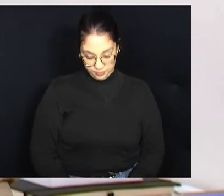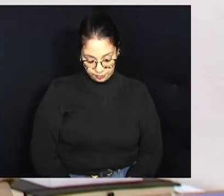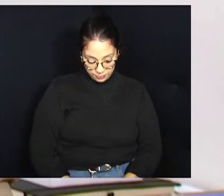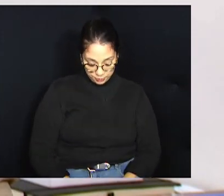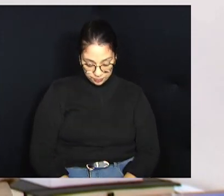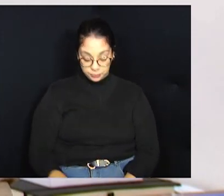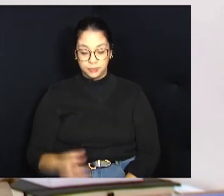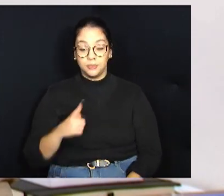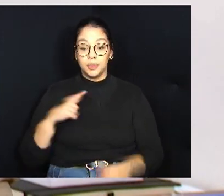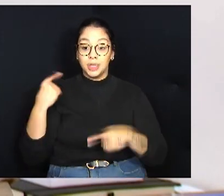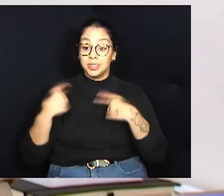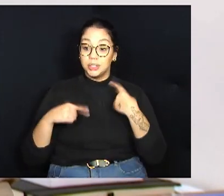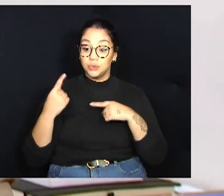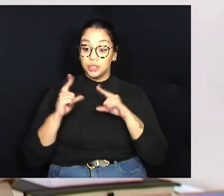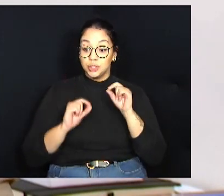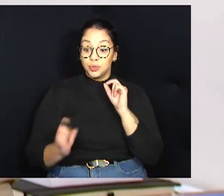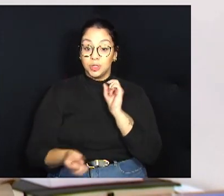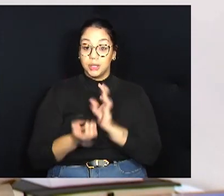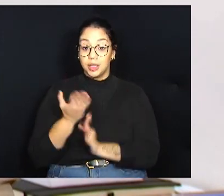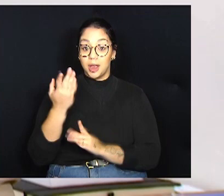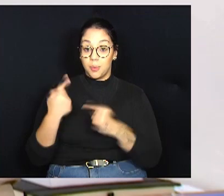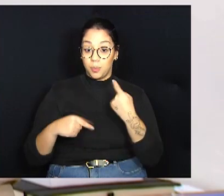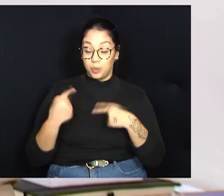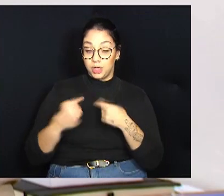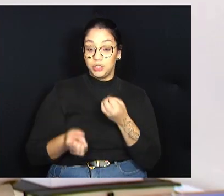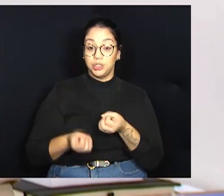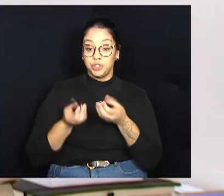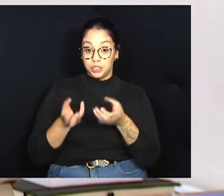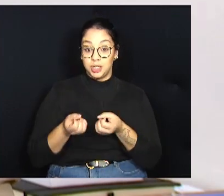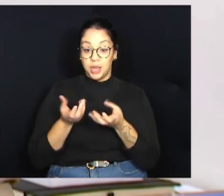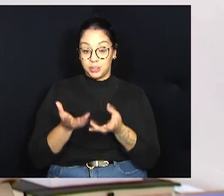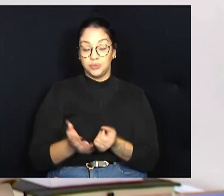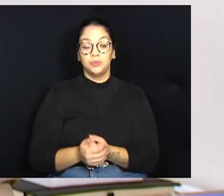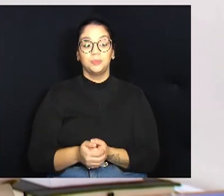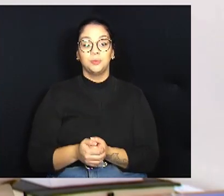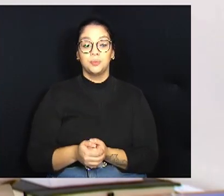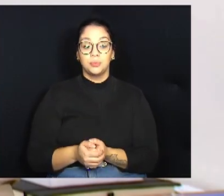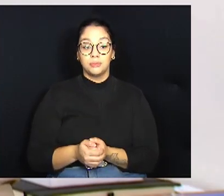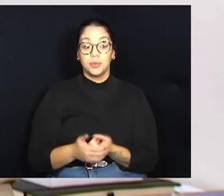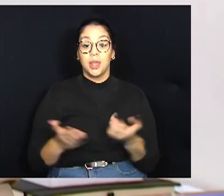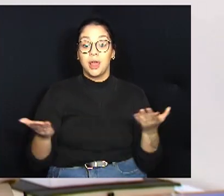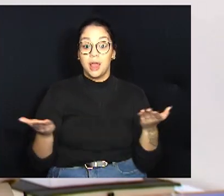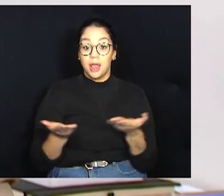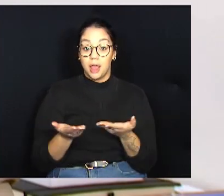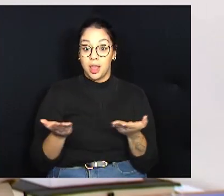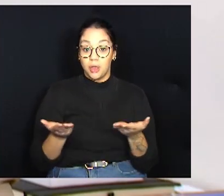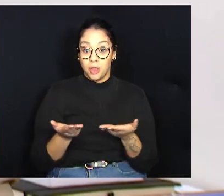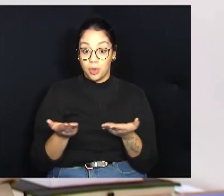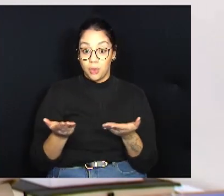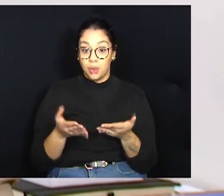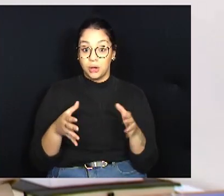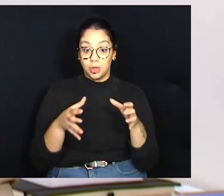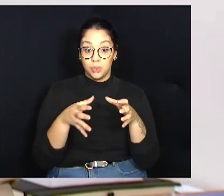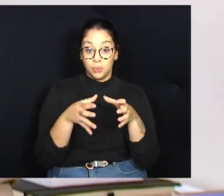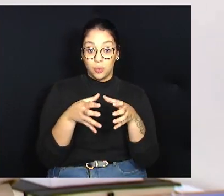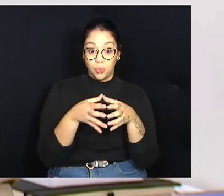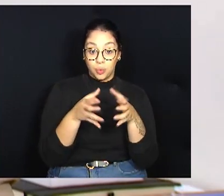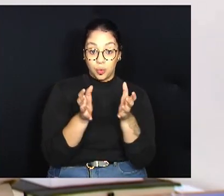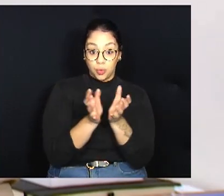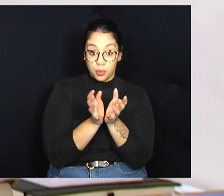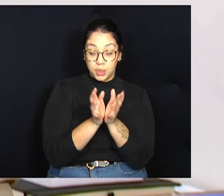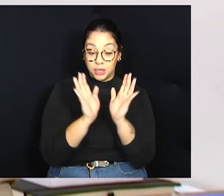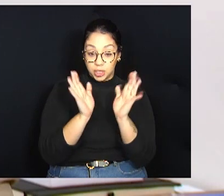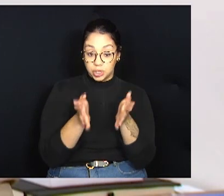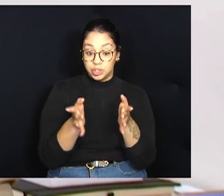discutidas mesmo a criação das políticas de dados. Então, atualmente, o comitê já conseguiu finalizar